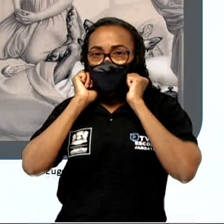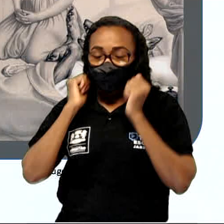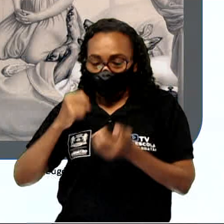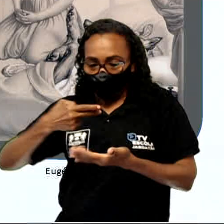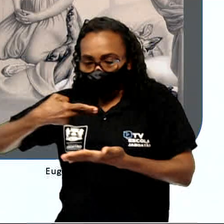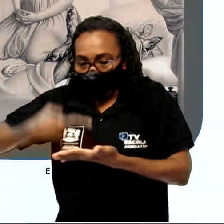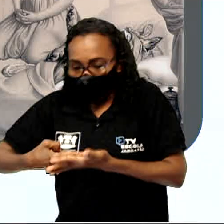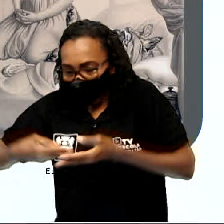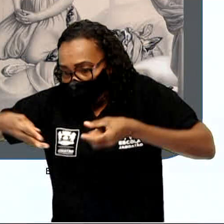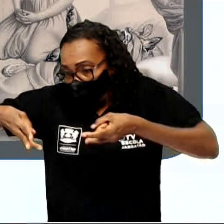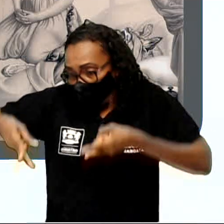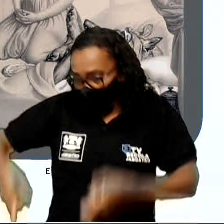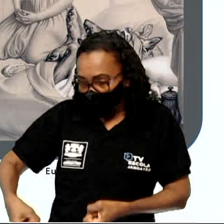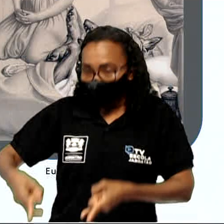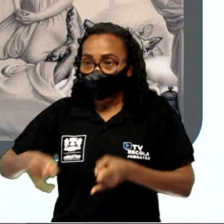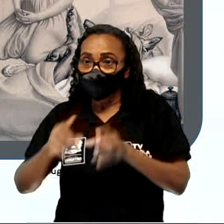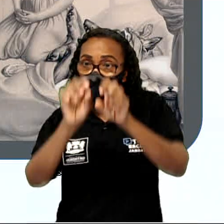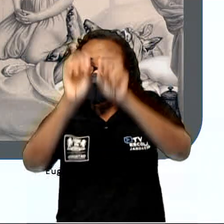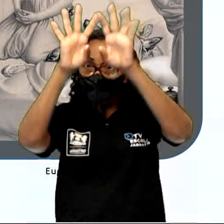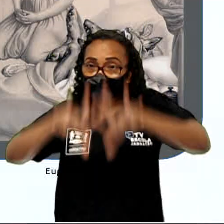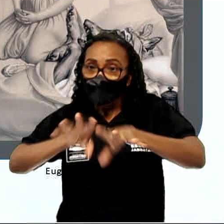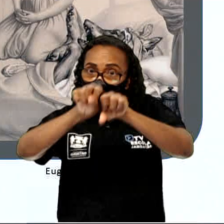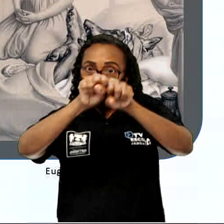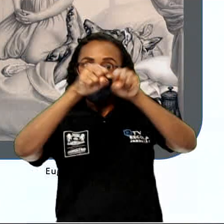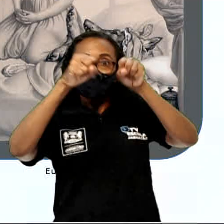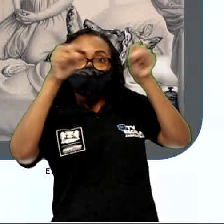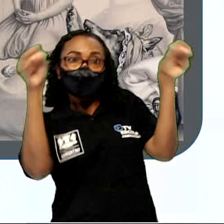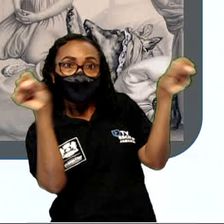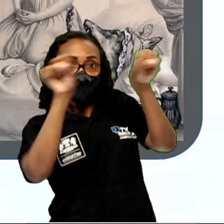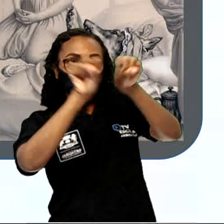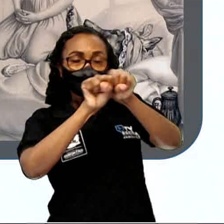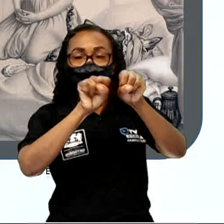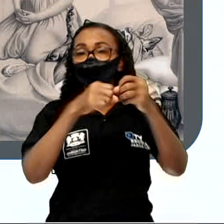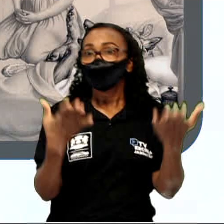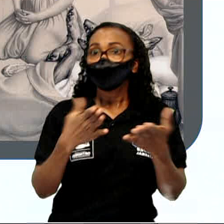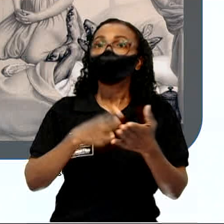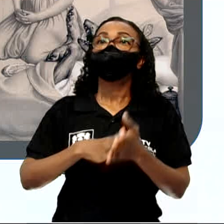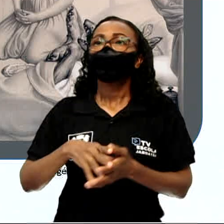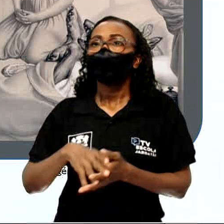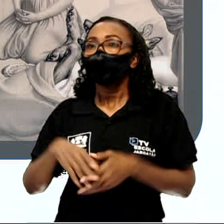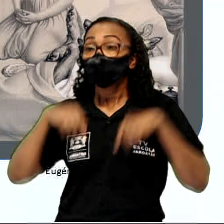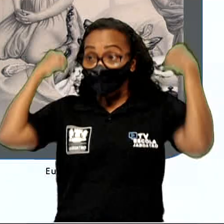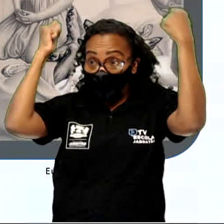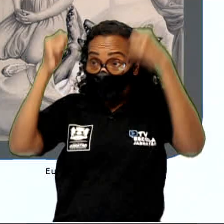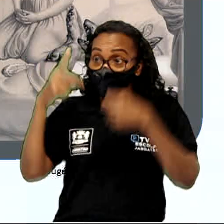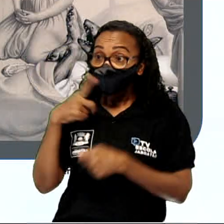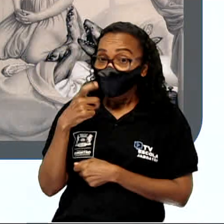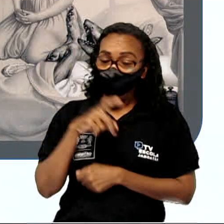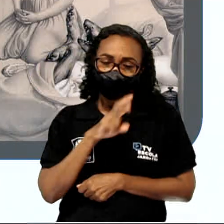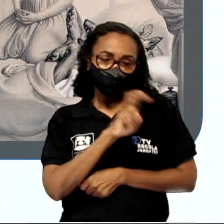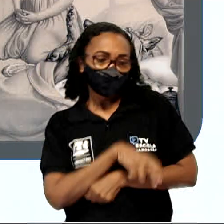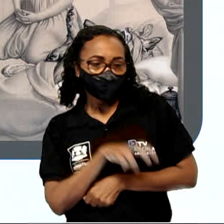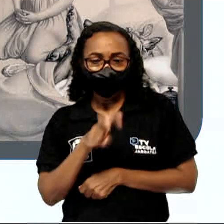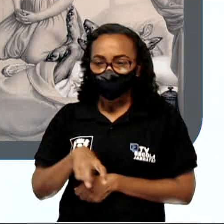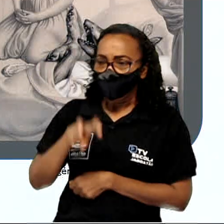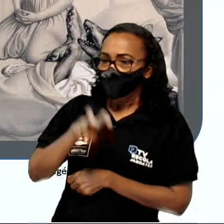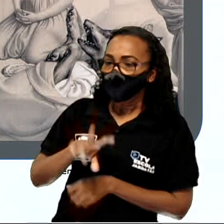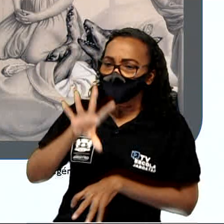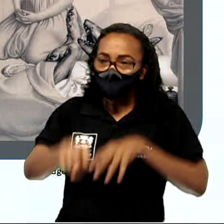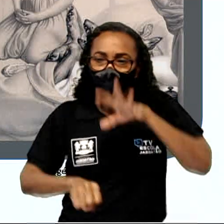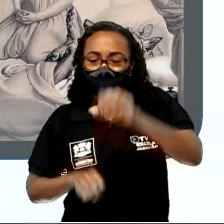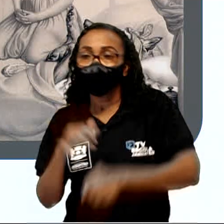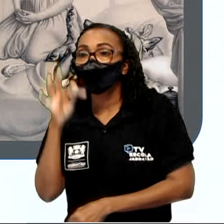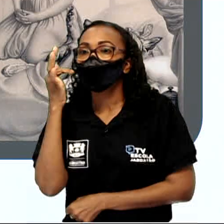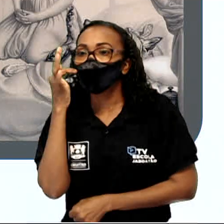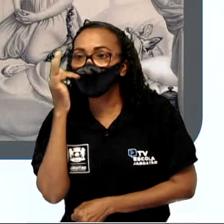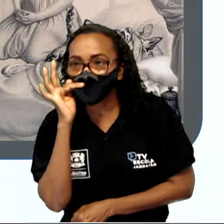cama e puxou as cortinas. Enquanto isso, Chapeuzinho corria de um lado para o outro a cata de flores. Lembrou-se de repente de